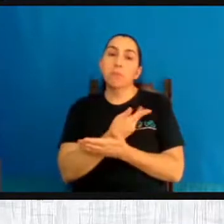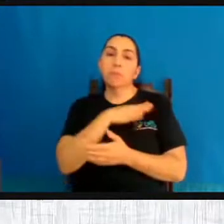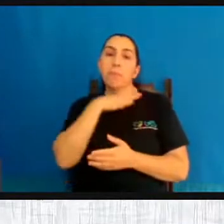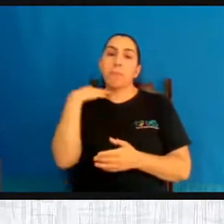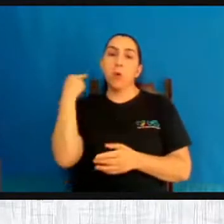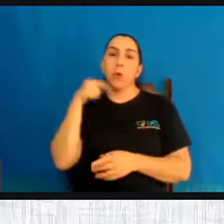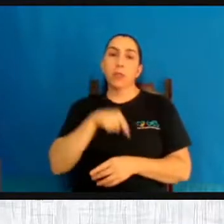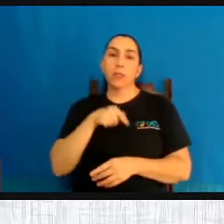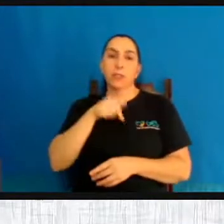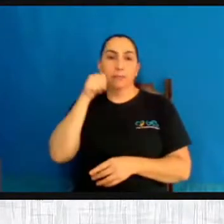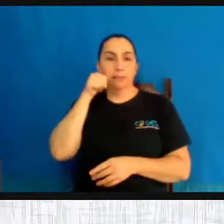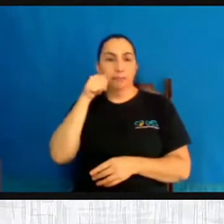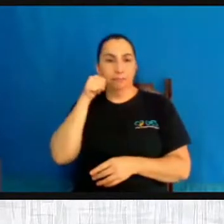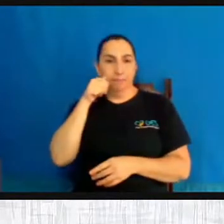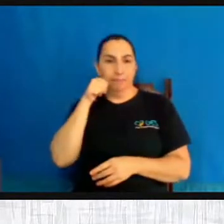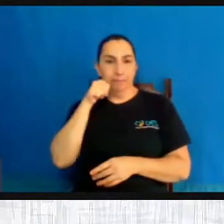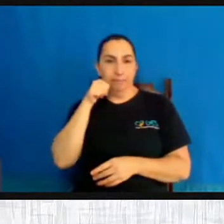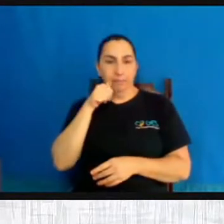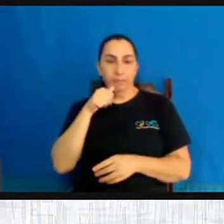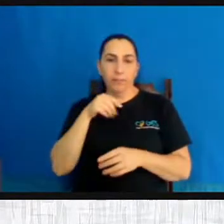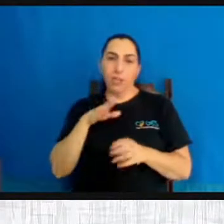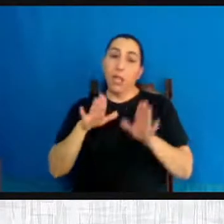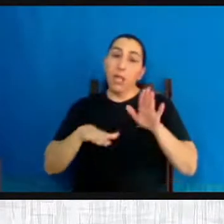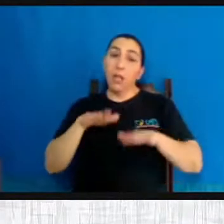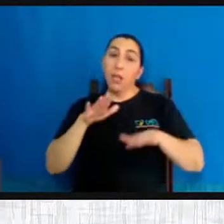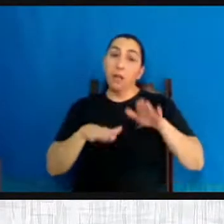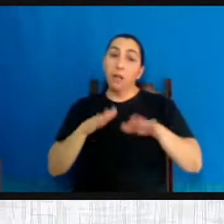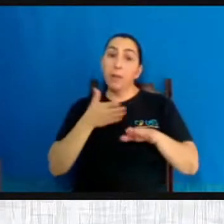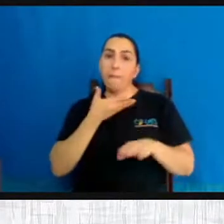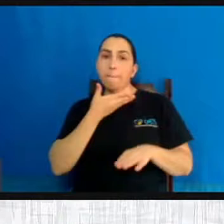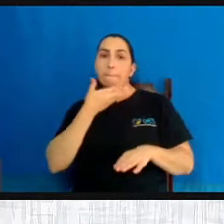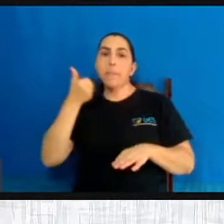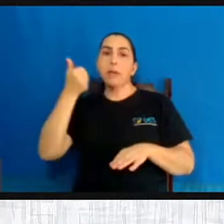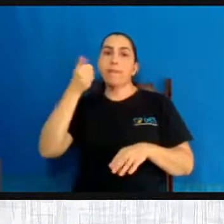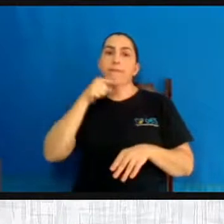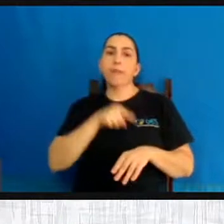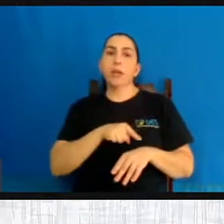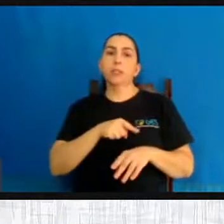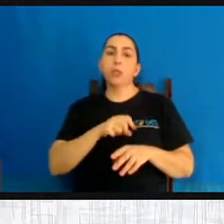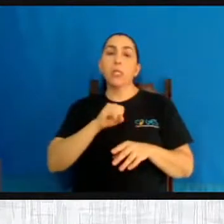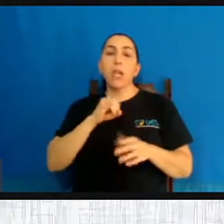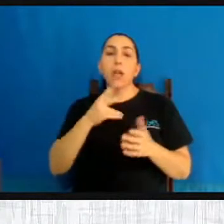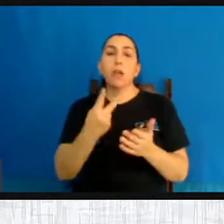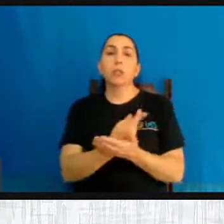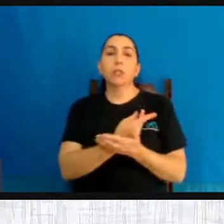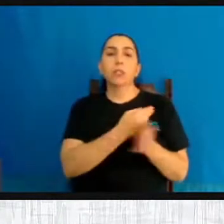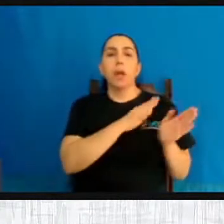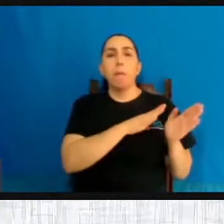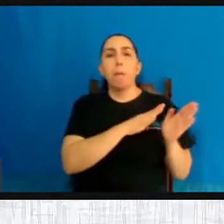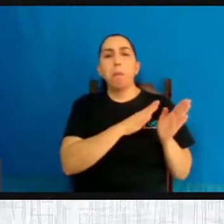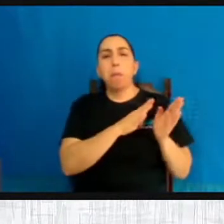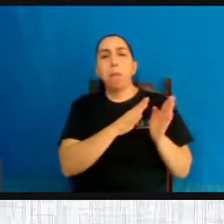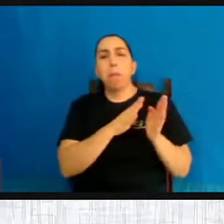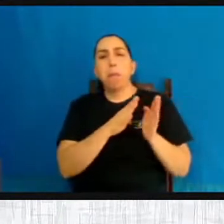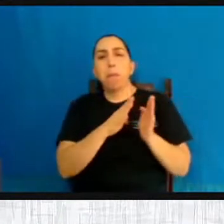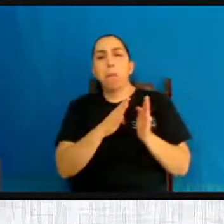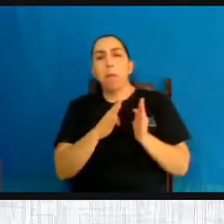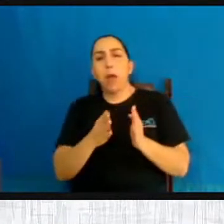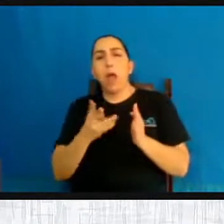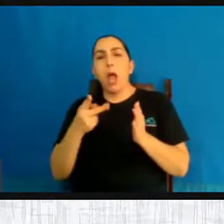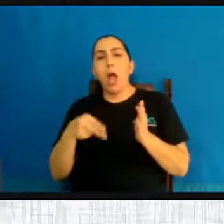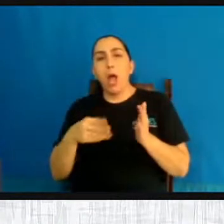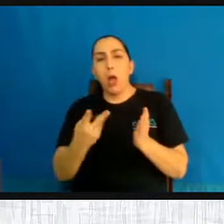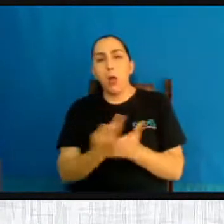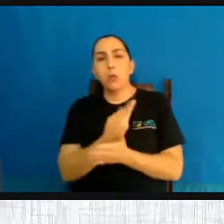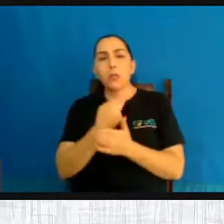mais fácil, no nosso entender, que ela levasse a gestação algumas semanas a mais, fazer uma cesariana, e ali,